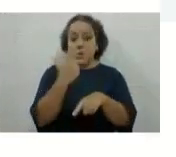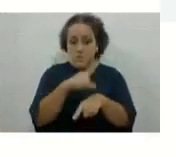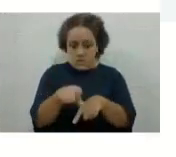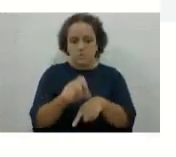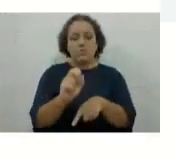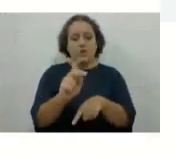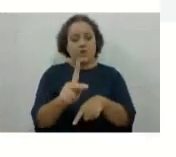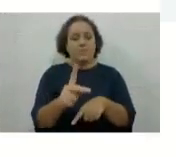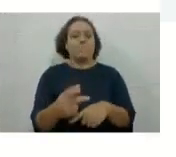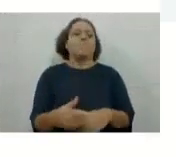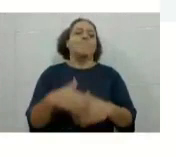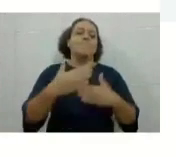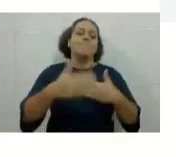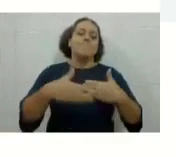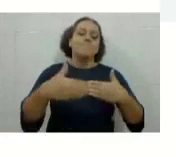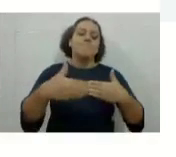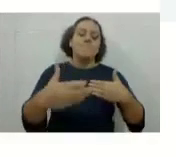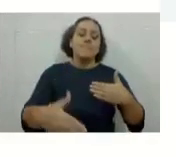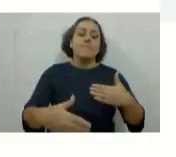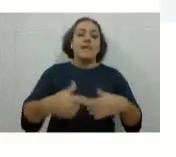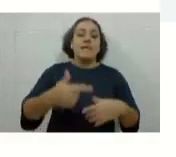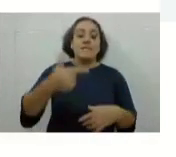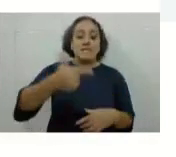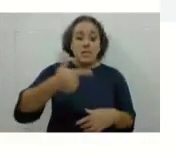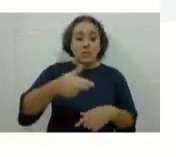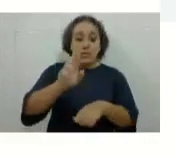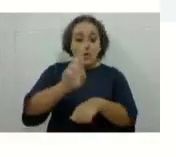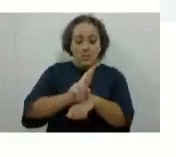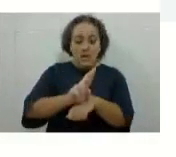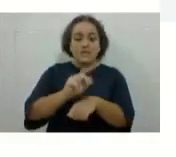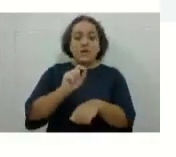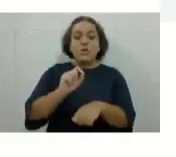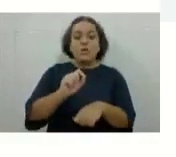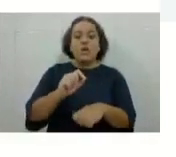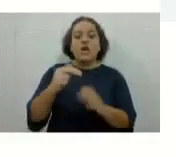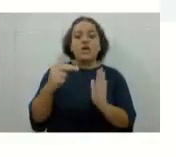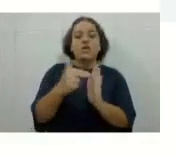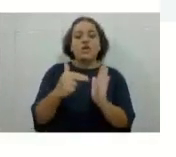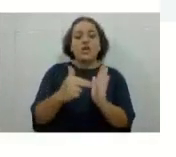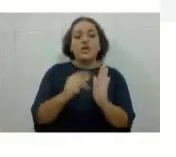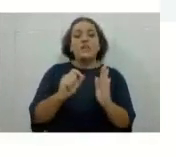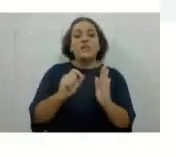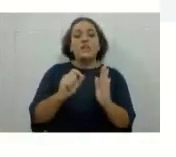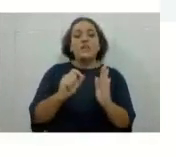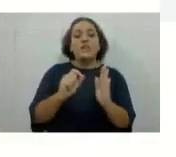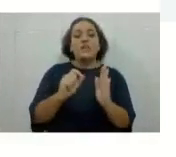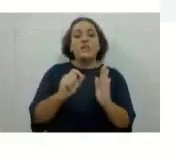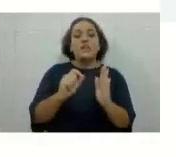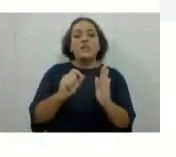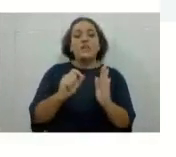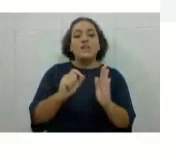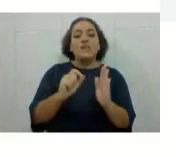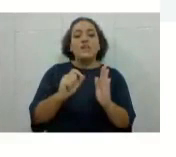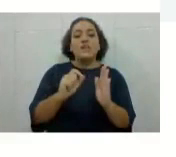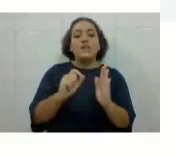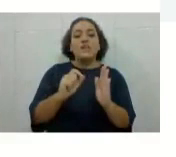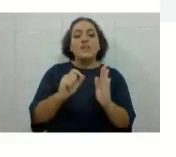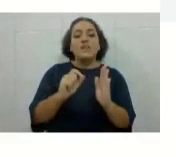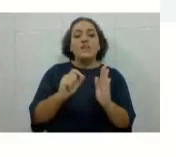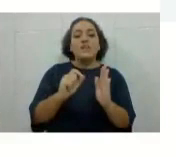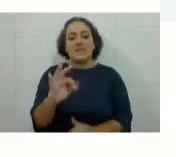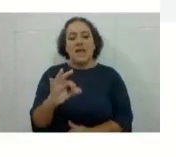as notas distribuídas entre as semanas de cinco a dez, né? Ou seja, o restante das notas